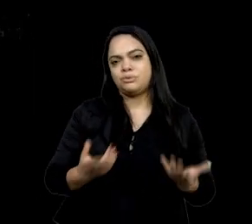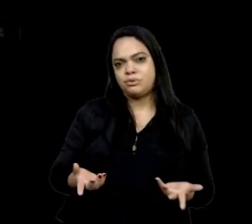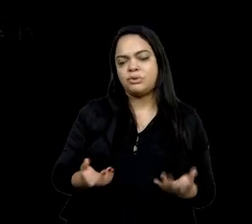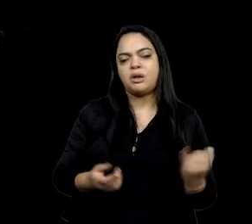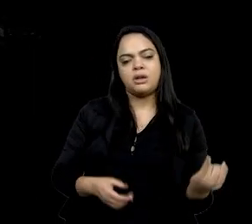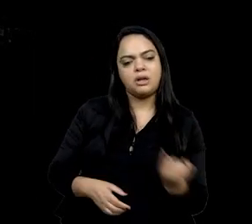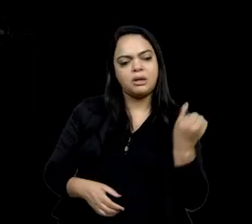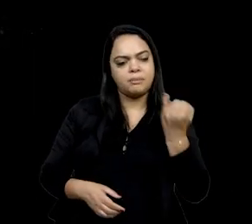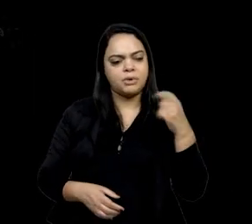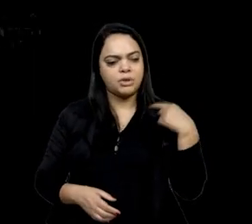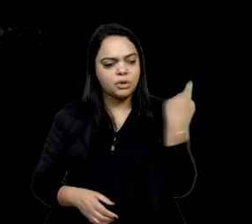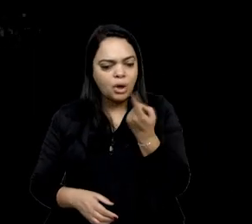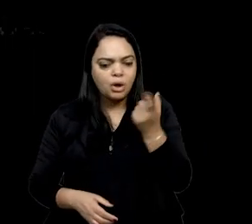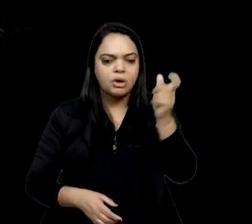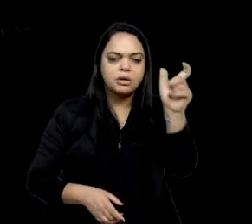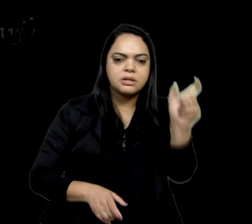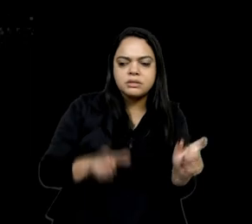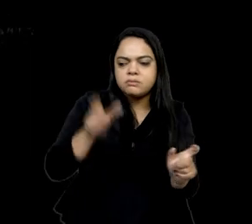cidadãos, né?